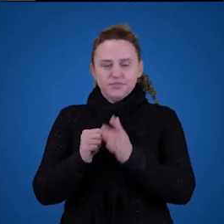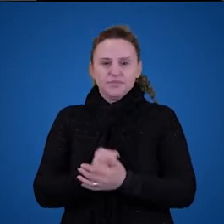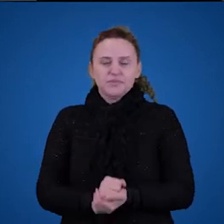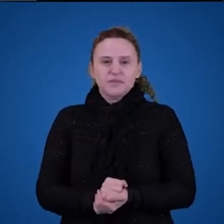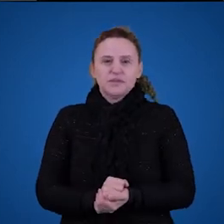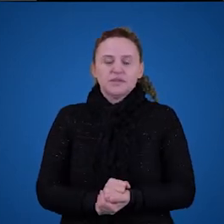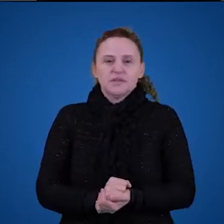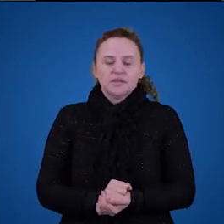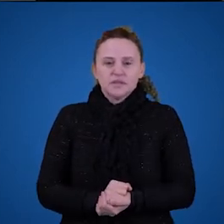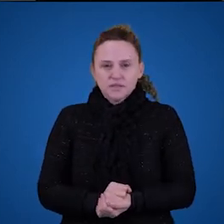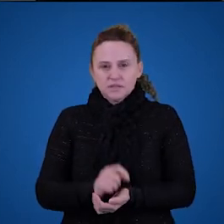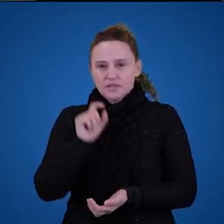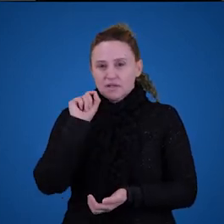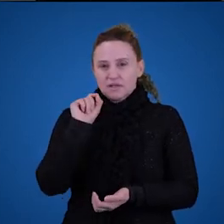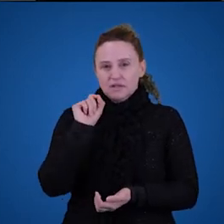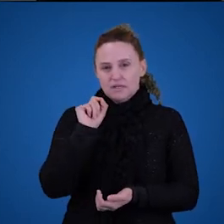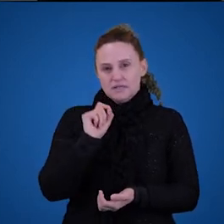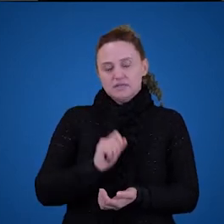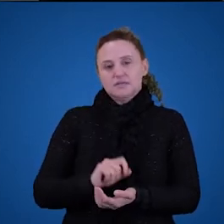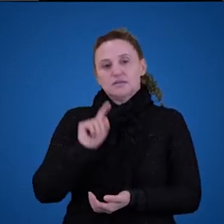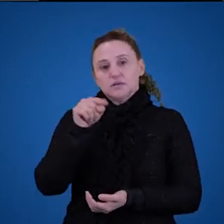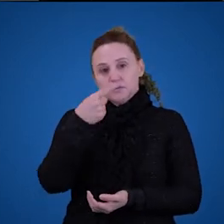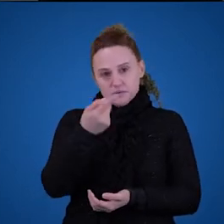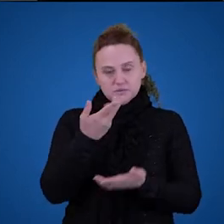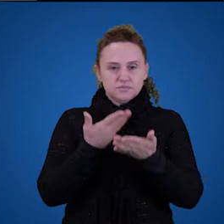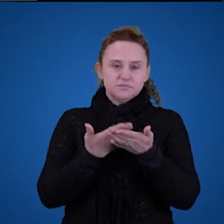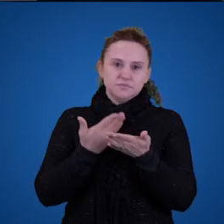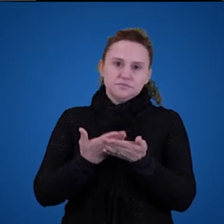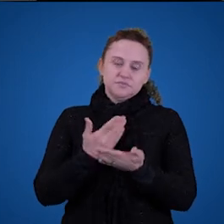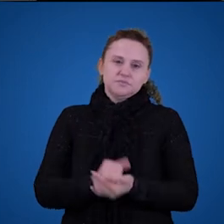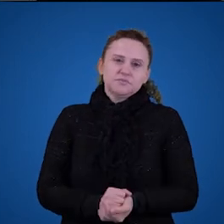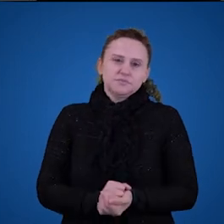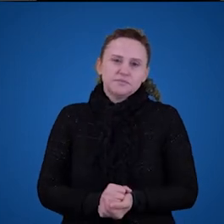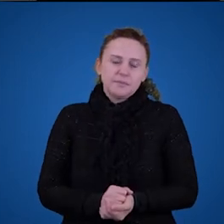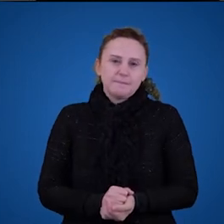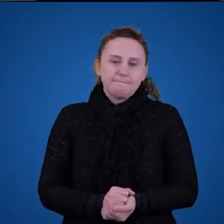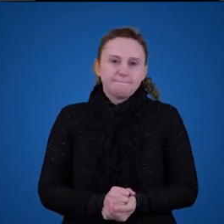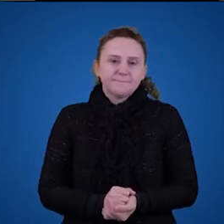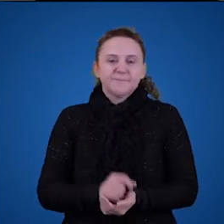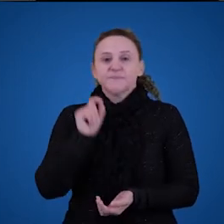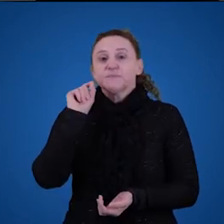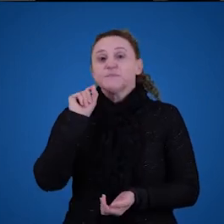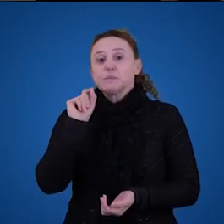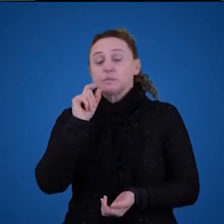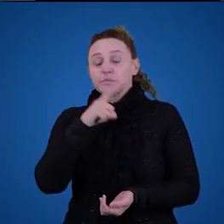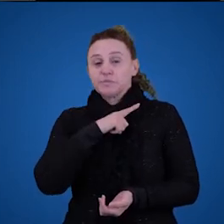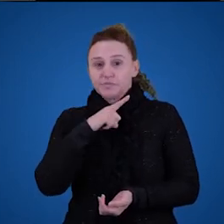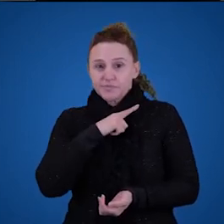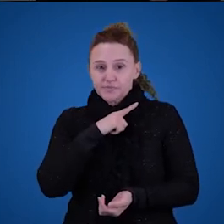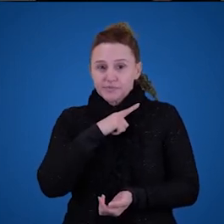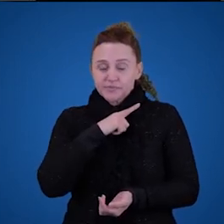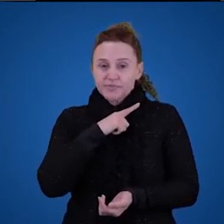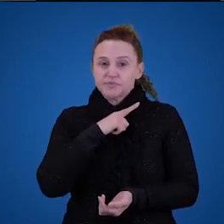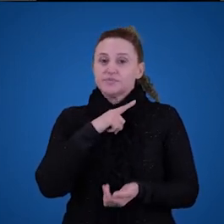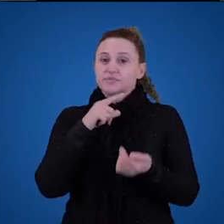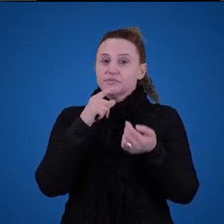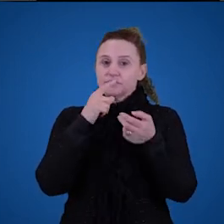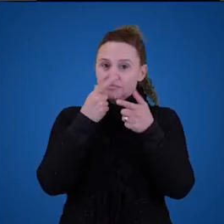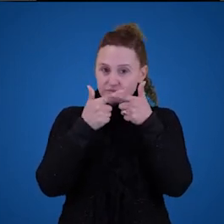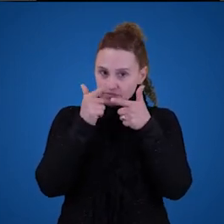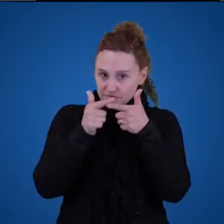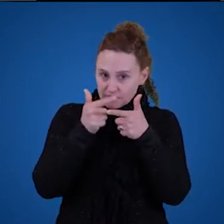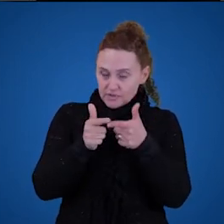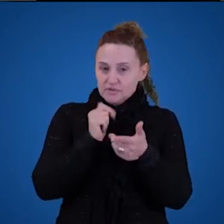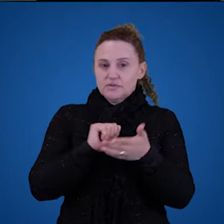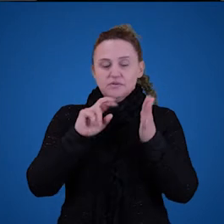termos singulares, que é o que nós vamos ver na nossa próxima aula. Então, vamos começar a recapitular aqui, né? Então, a gente viu que a gente tem problemas